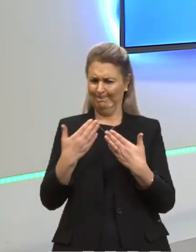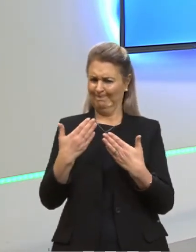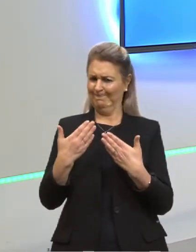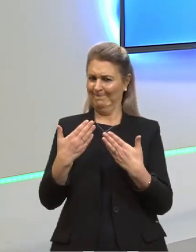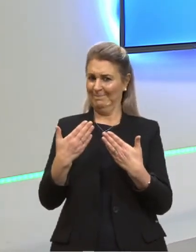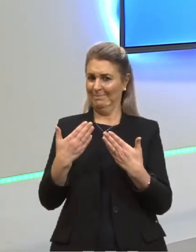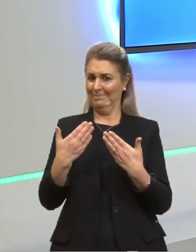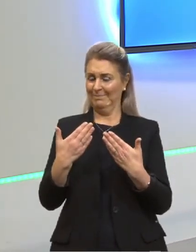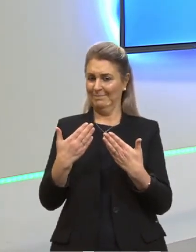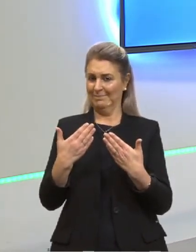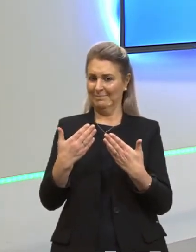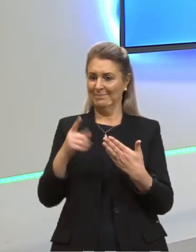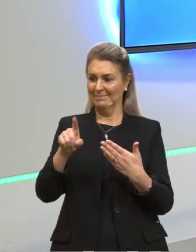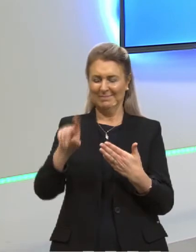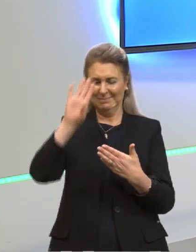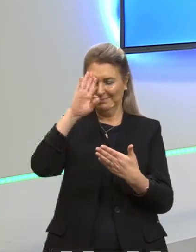tinha,